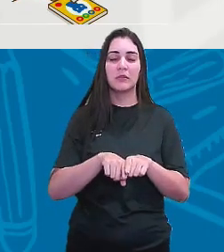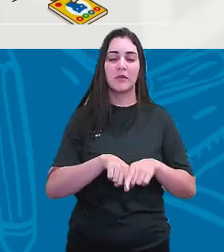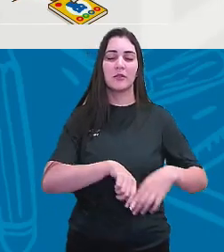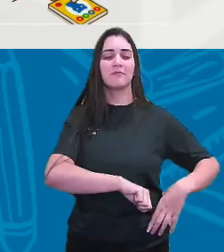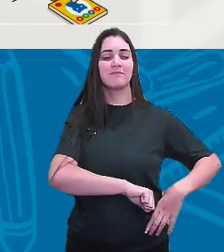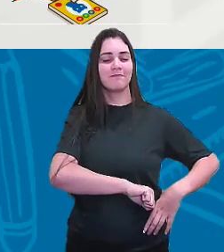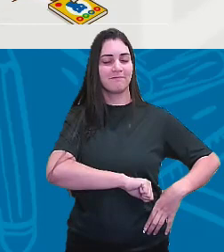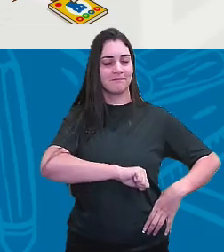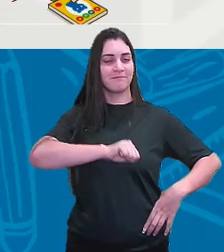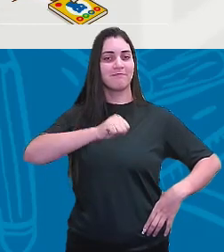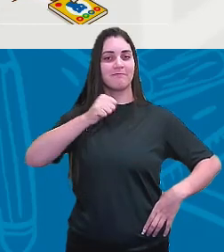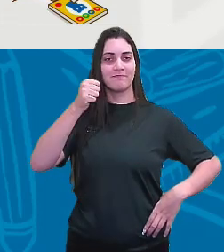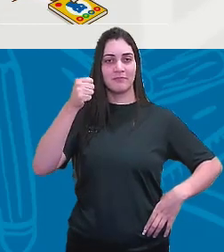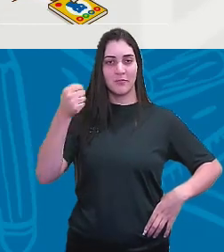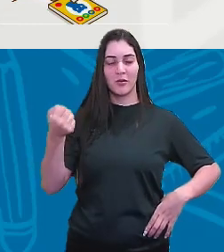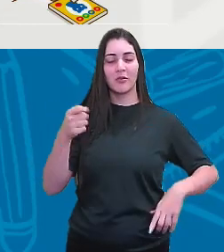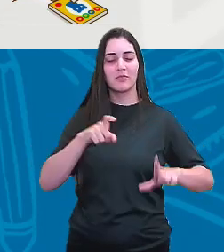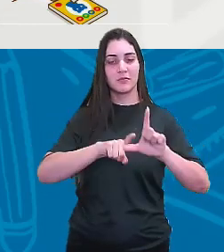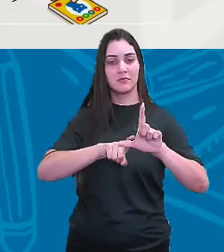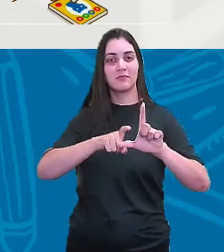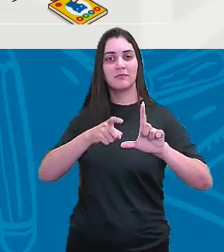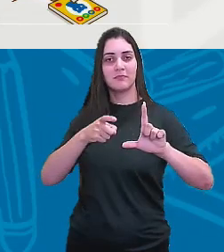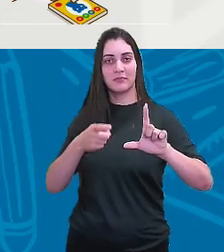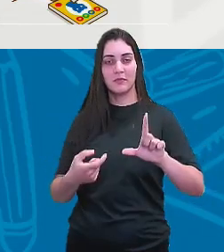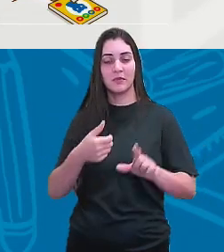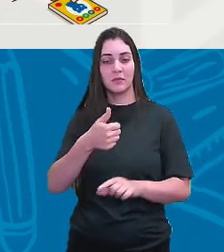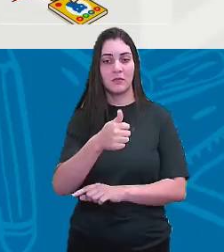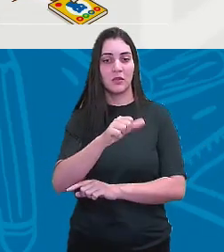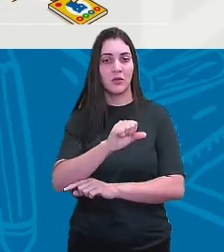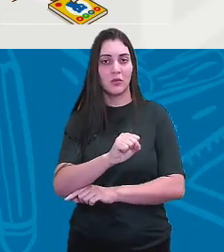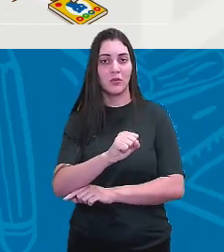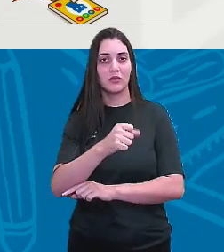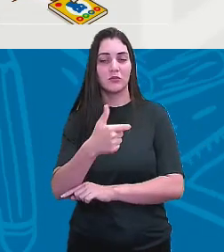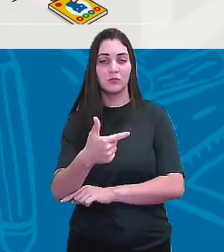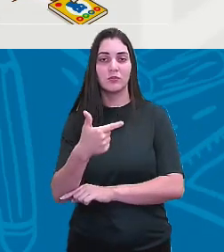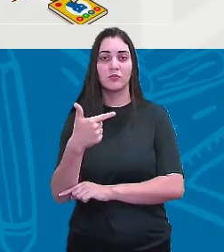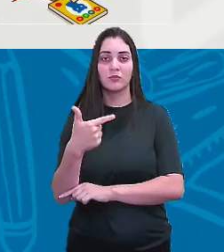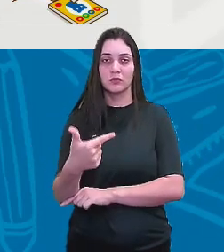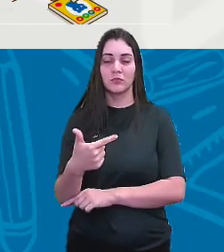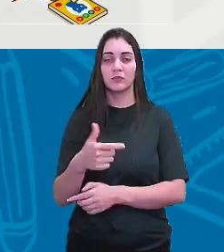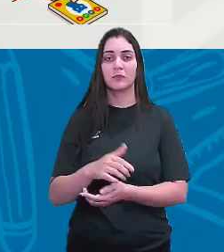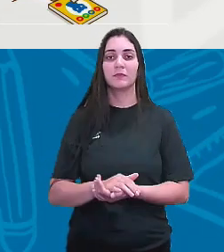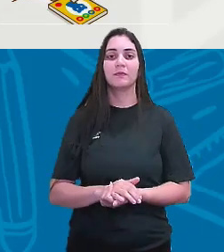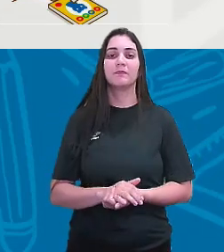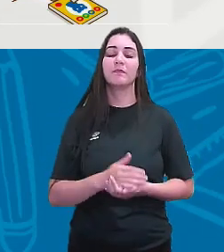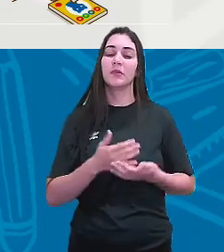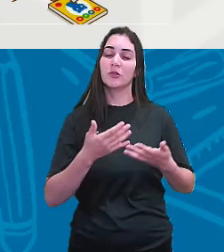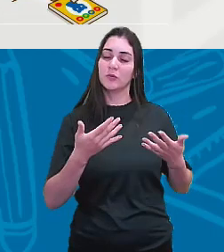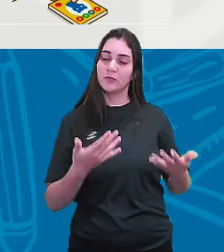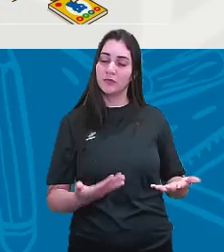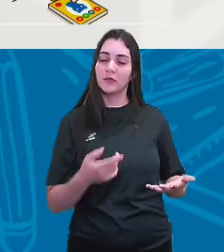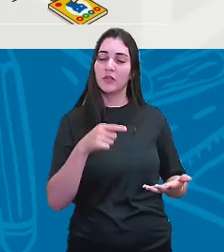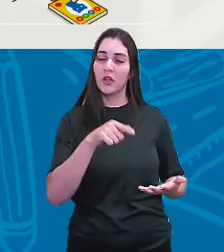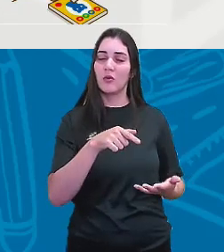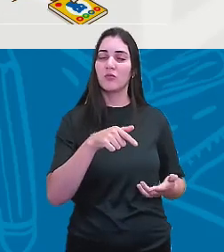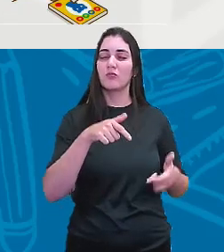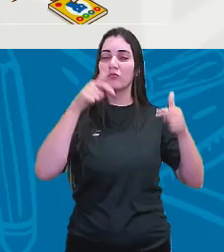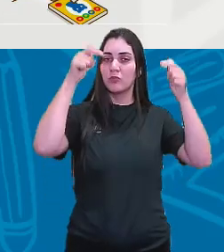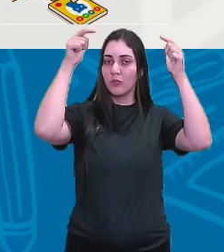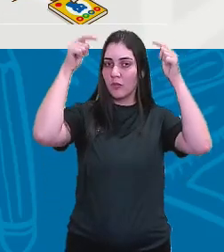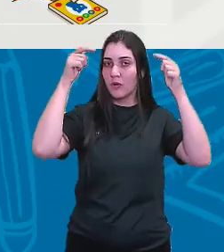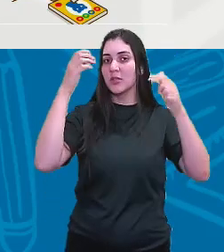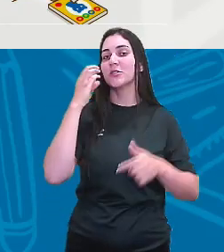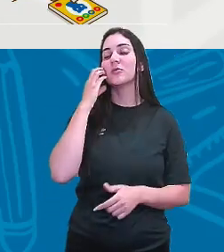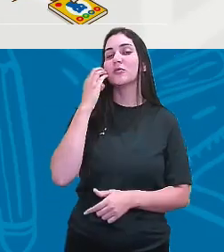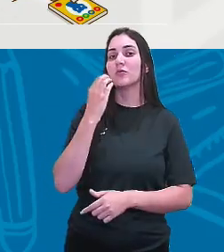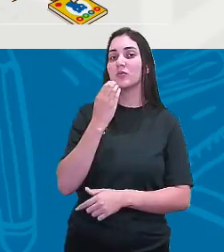independência em 1822 pelo, então, príncipe regente Dom